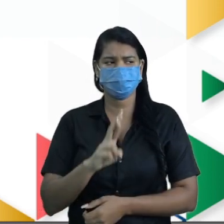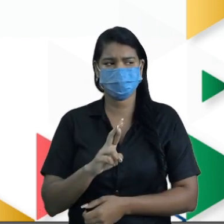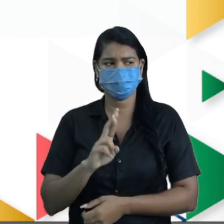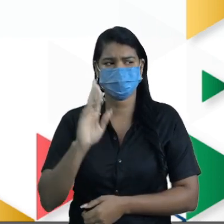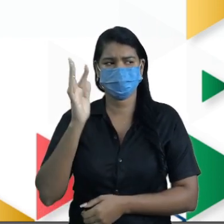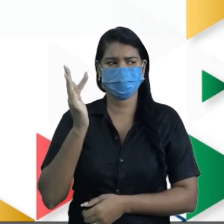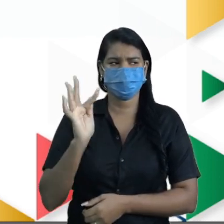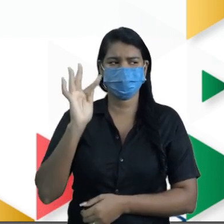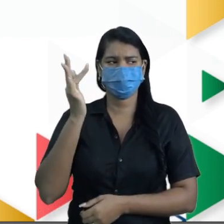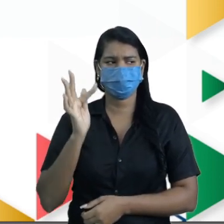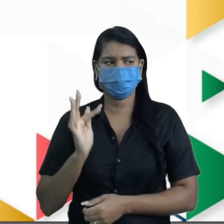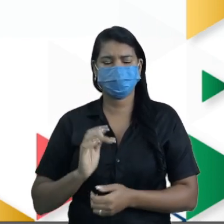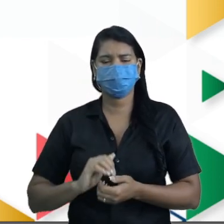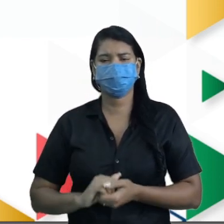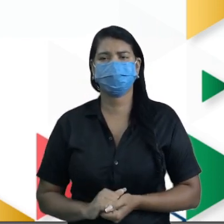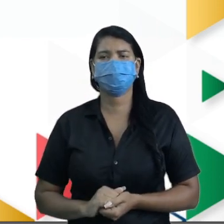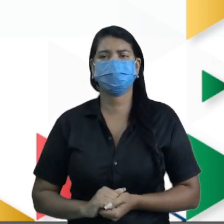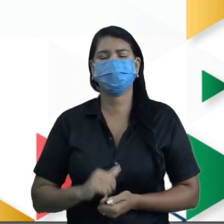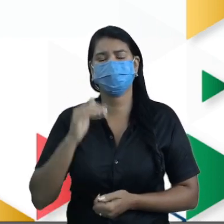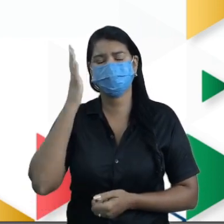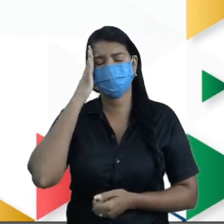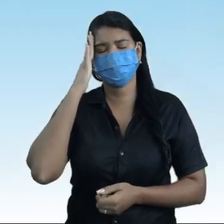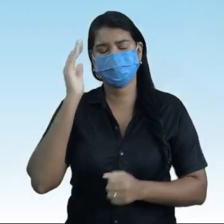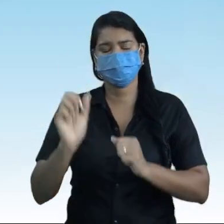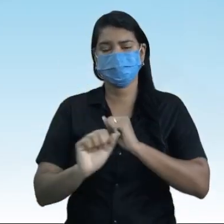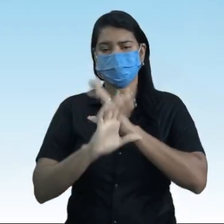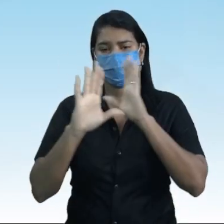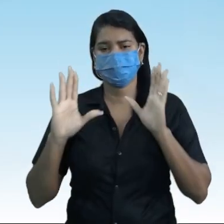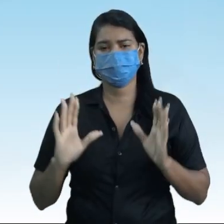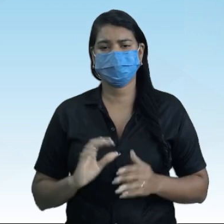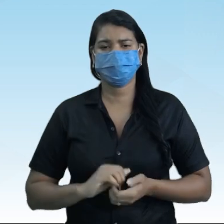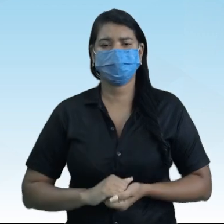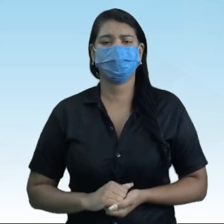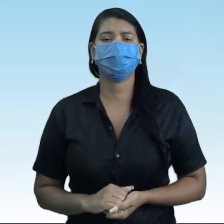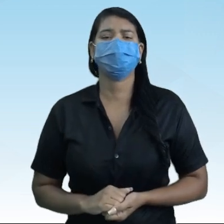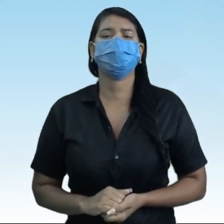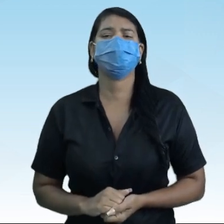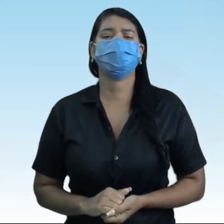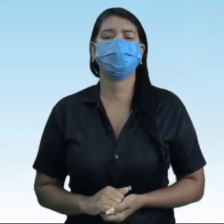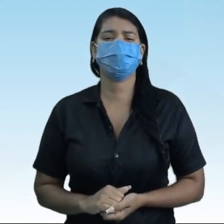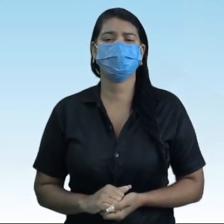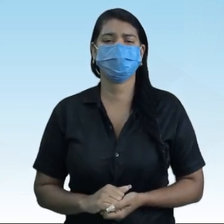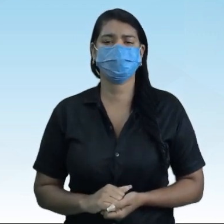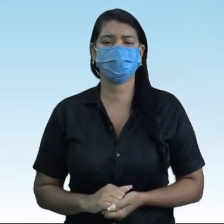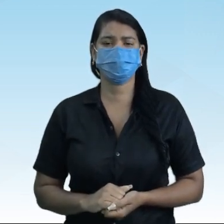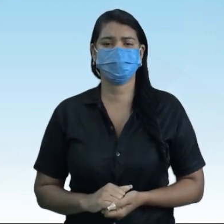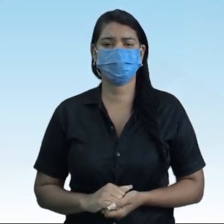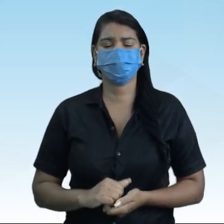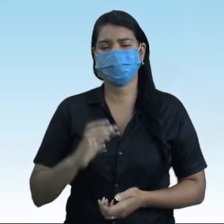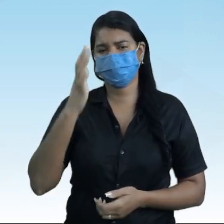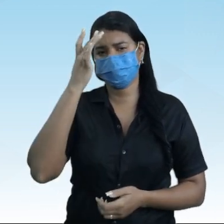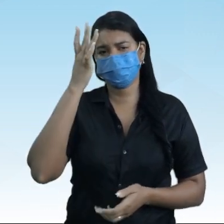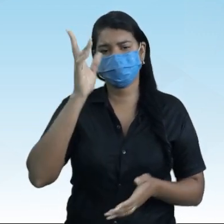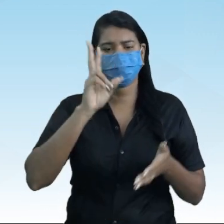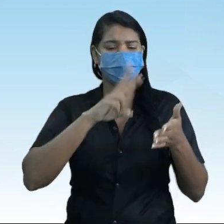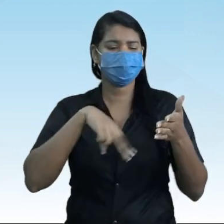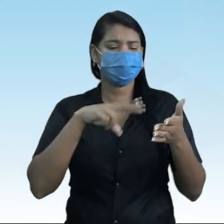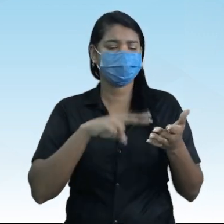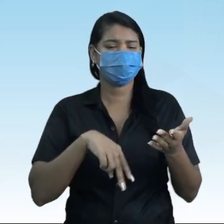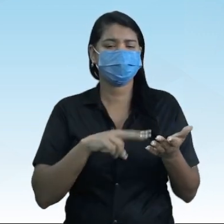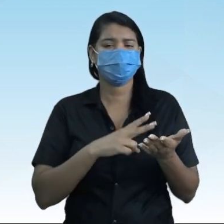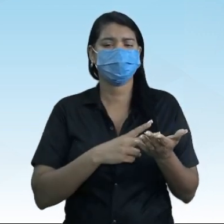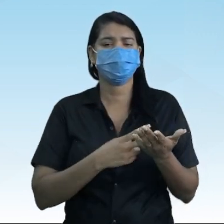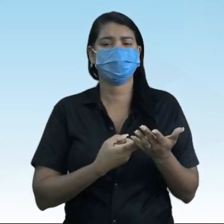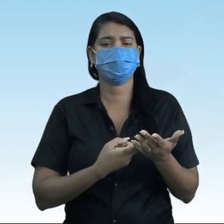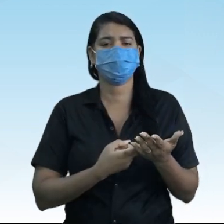fevereiro. Fechou? Deu para entender? Está tranquilo, então? Viu como é fácil a leitura, interpretação